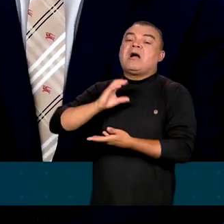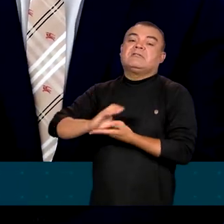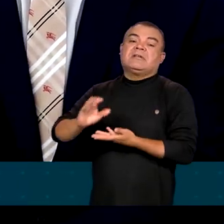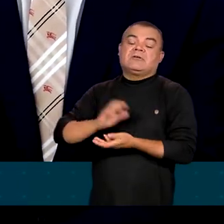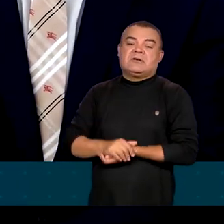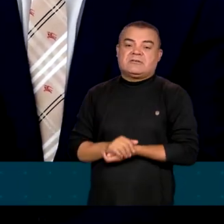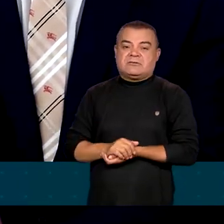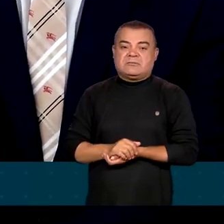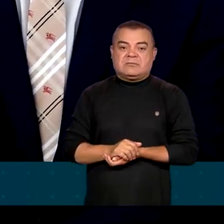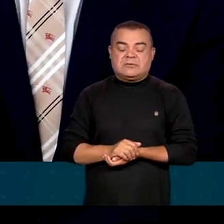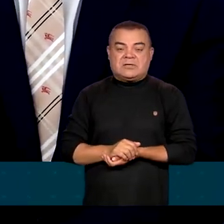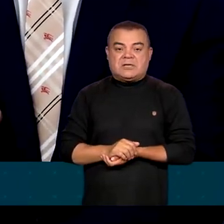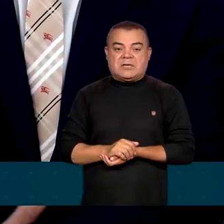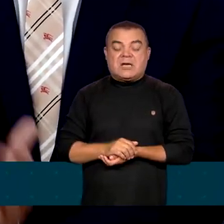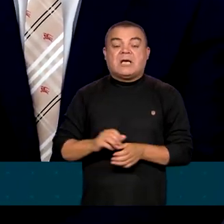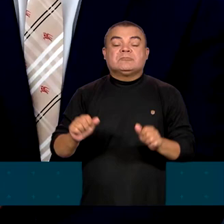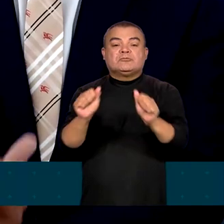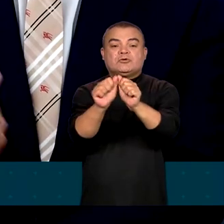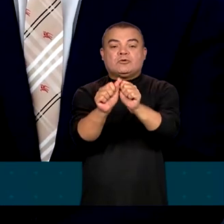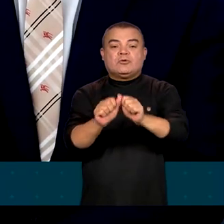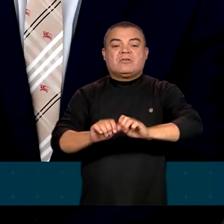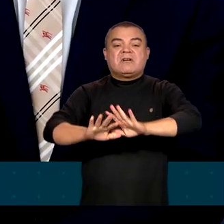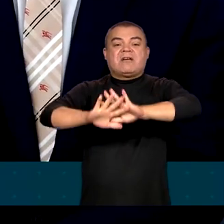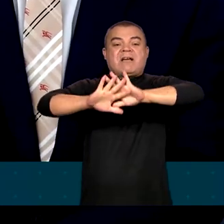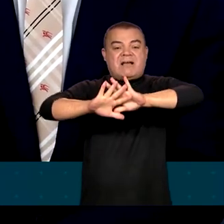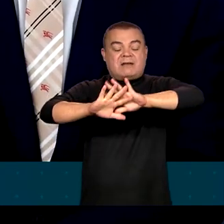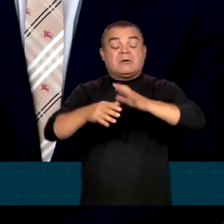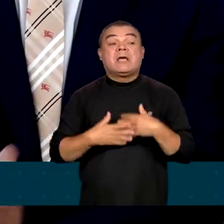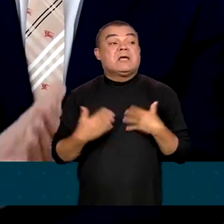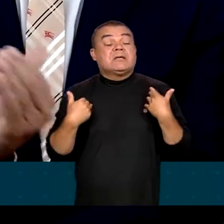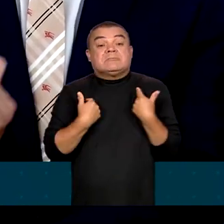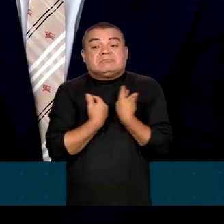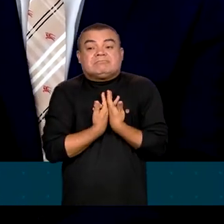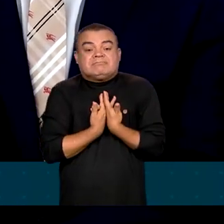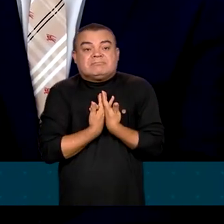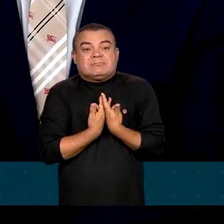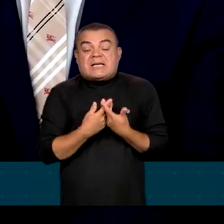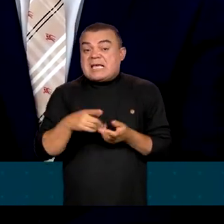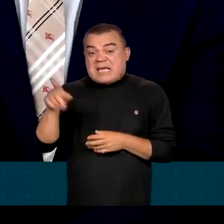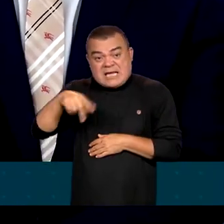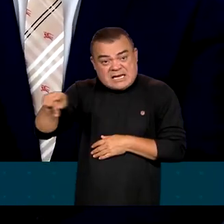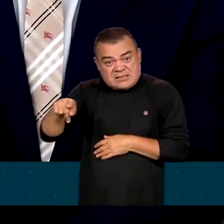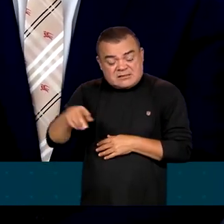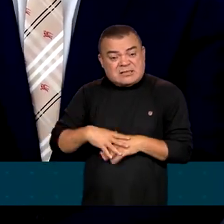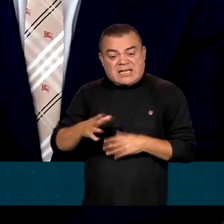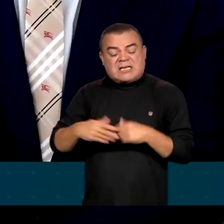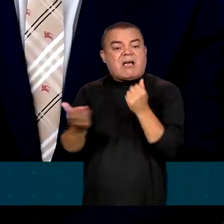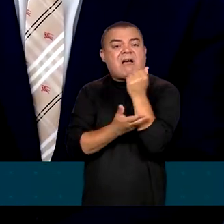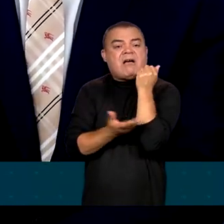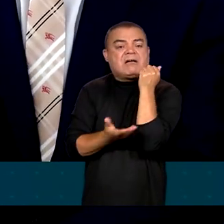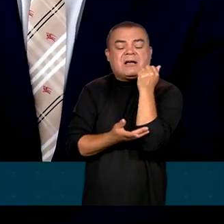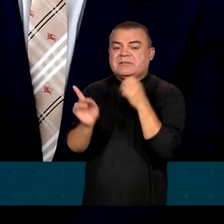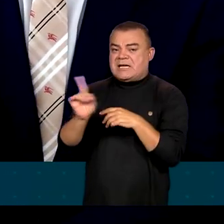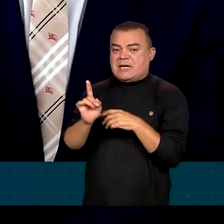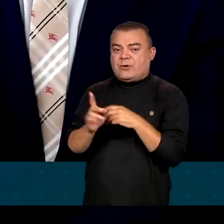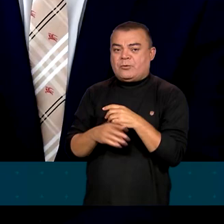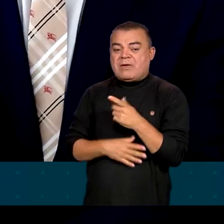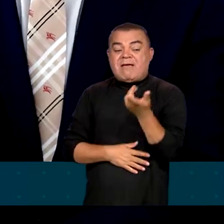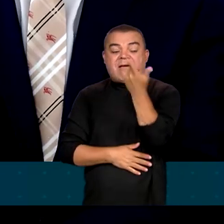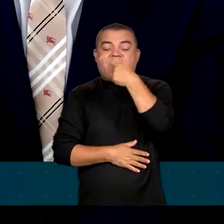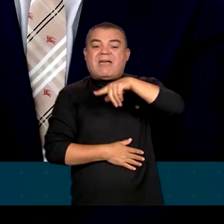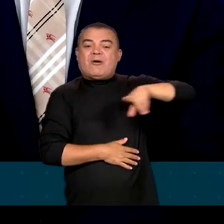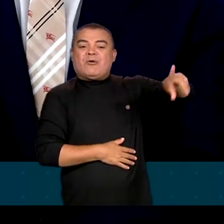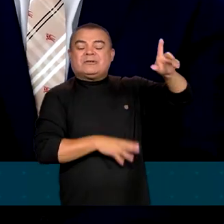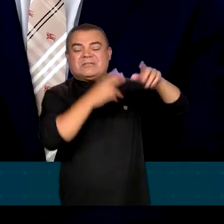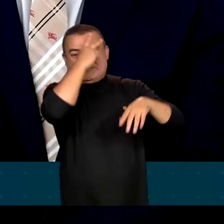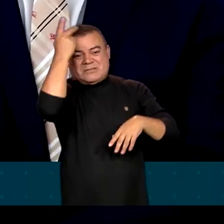gente reduzir o desmatamento se não tiver o agronegócio como aliado, porque eles não são os desmatadores. O desmatador é grileiro, é